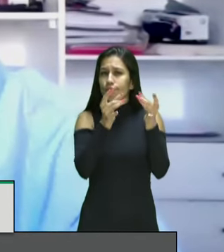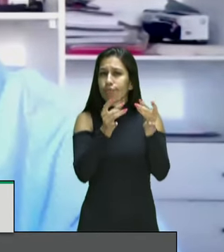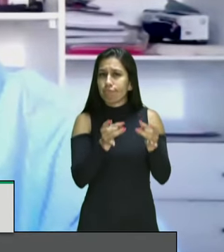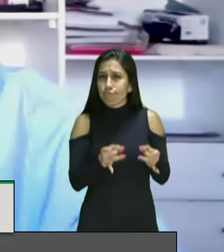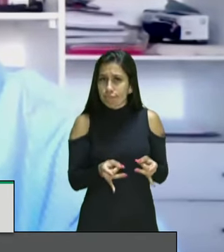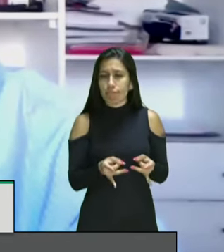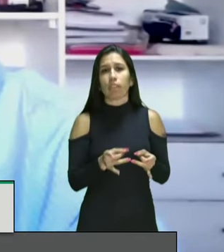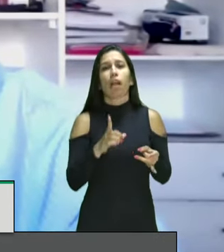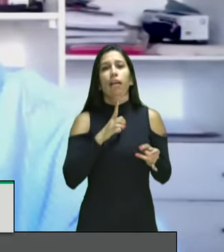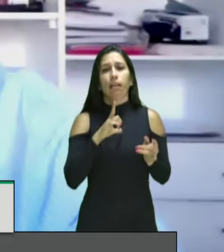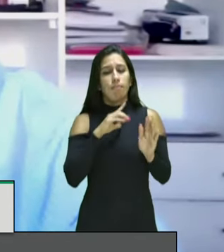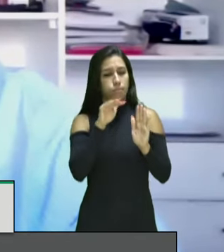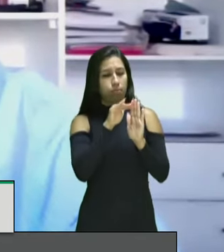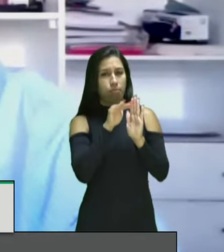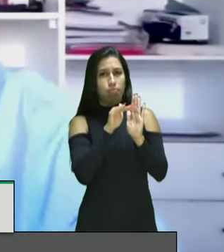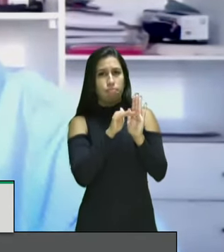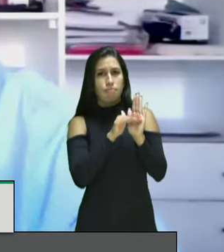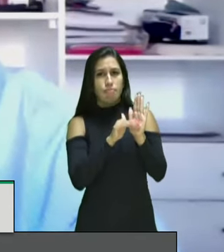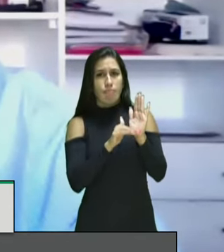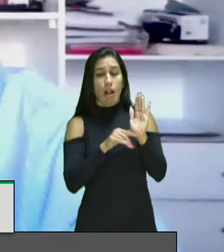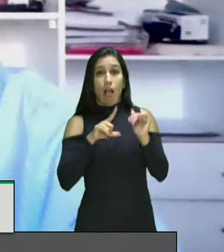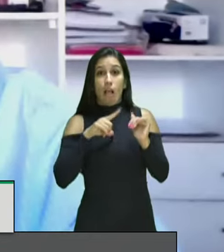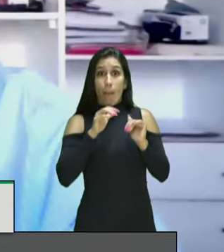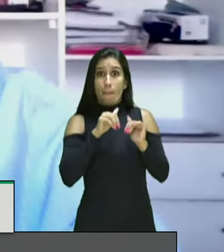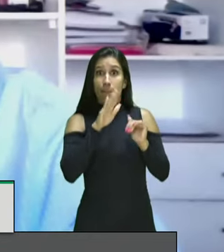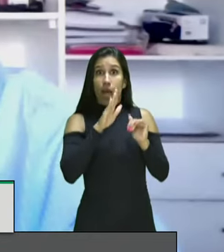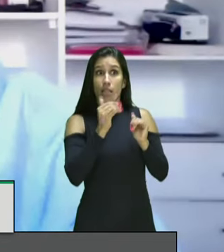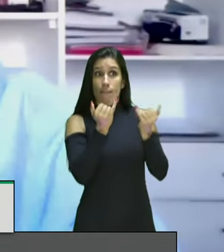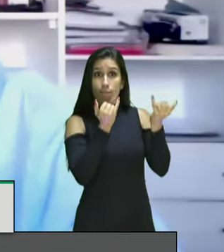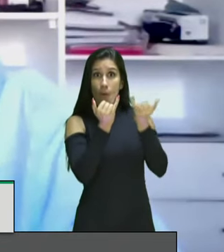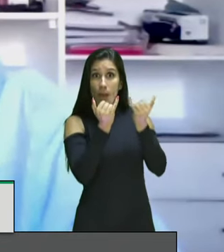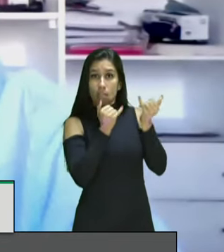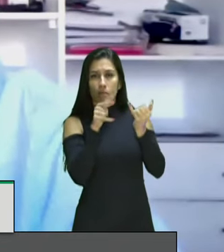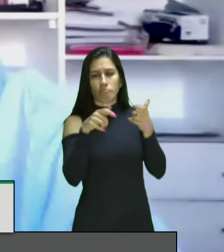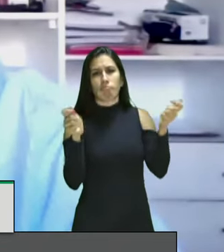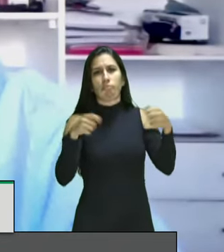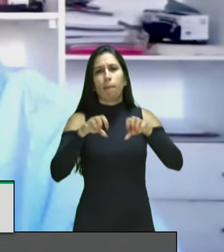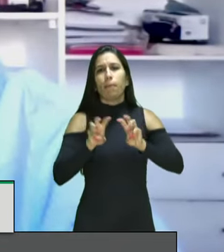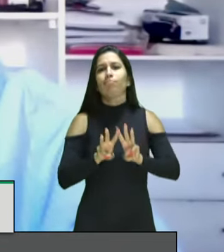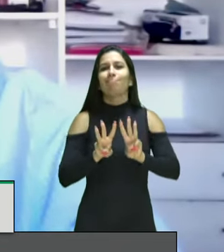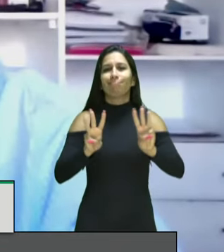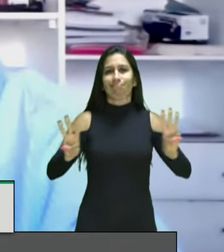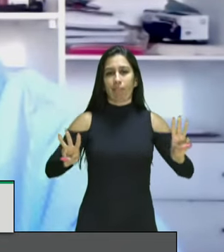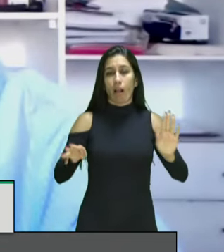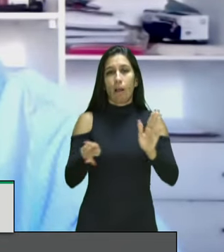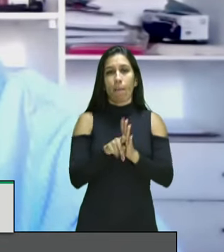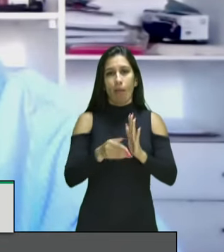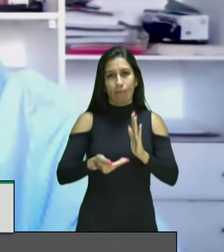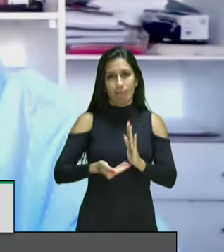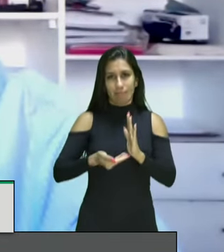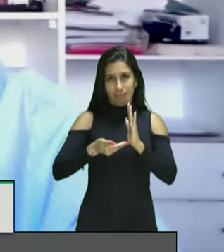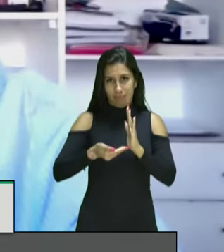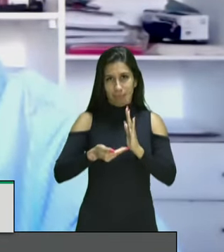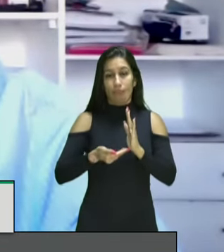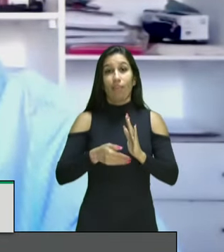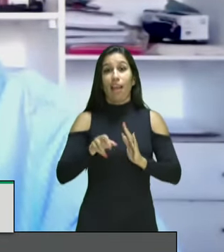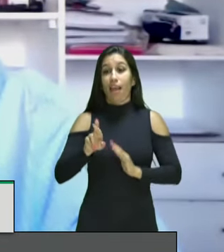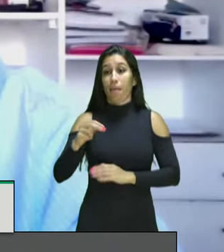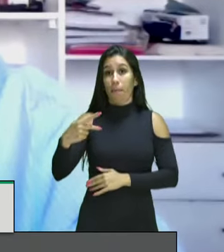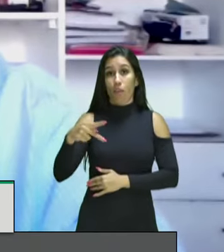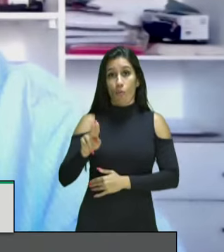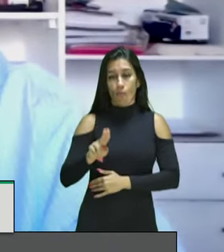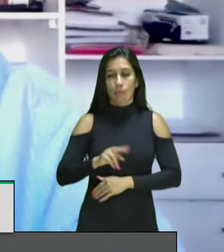recomendações de exame e mais informações podem ser encontradas no portal da Câmara dos Deputados, Observatório RPU.